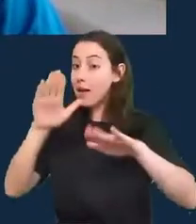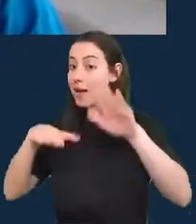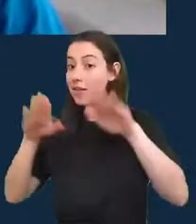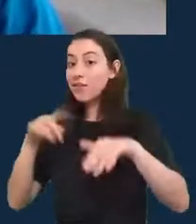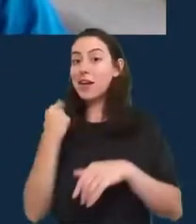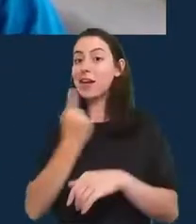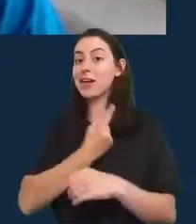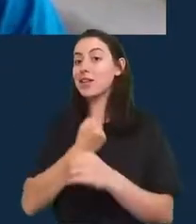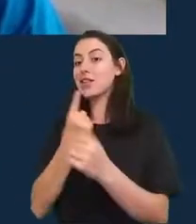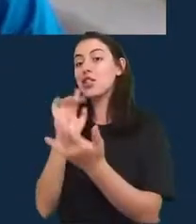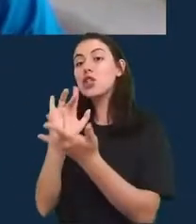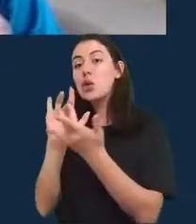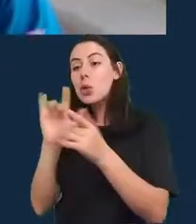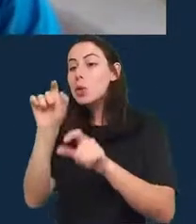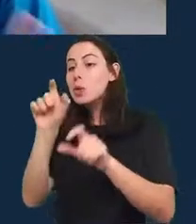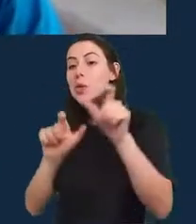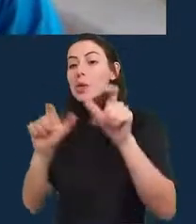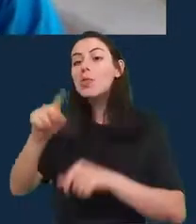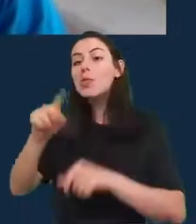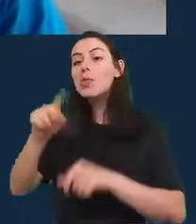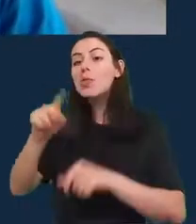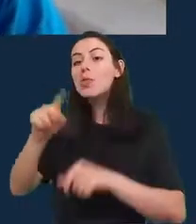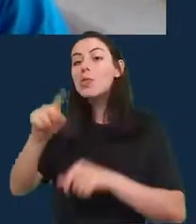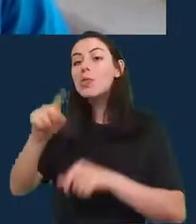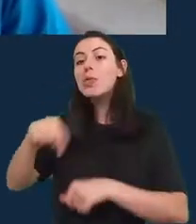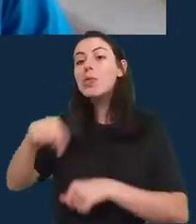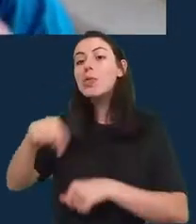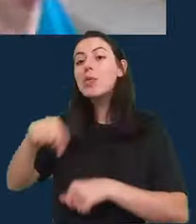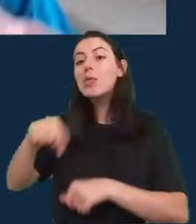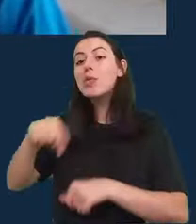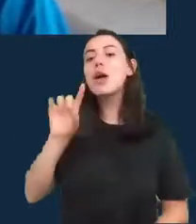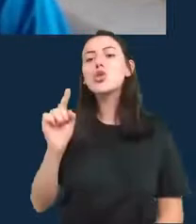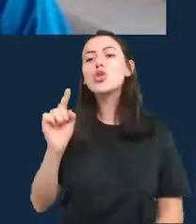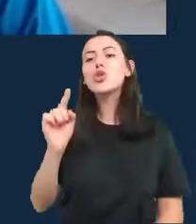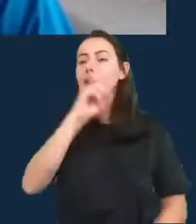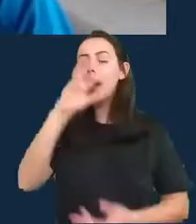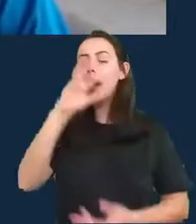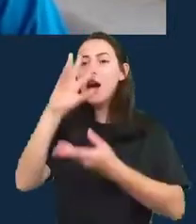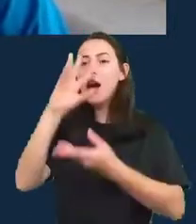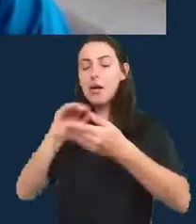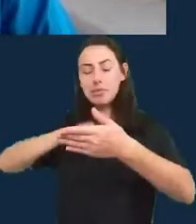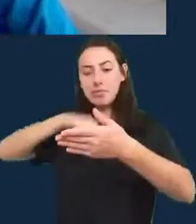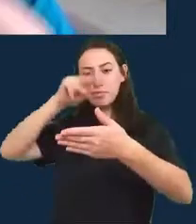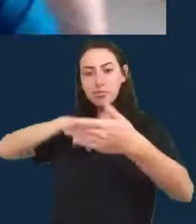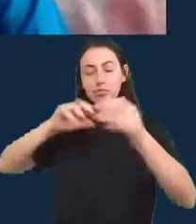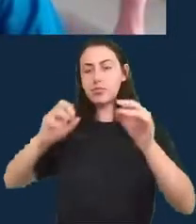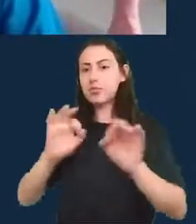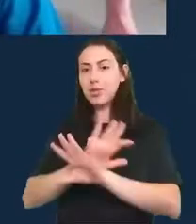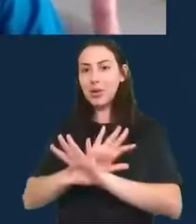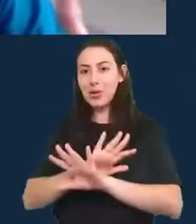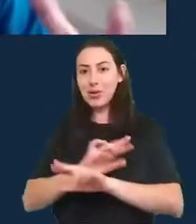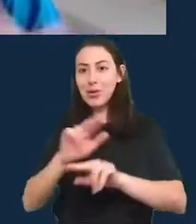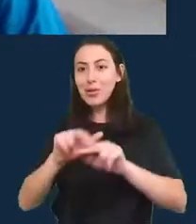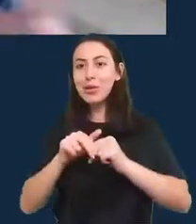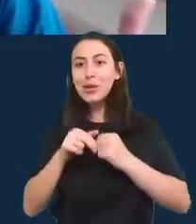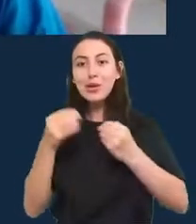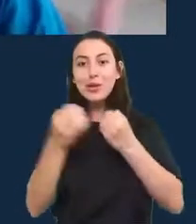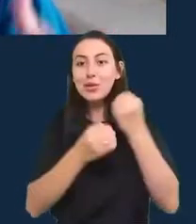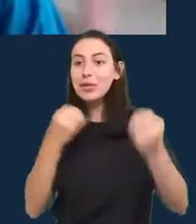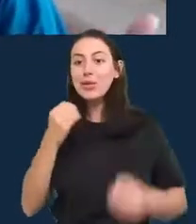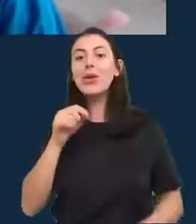minuto consumindo o seu produto então como que você acha que podemos mostrar essa estimativa